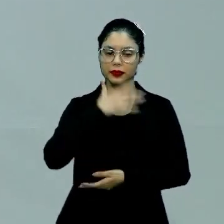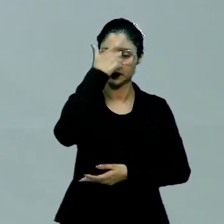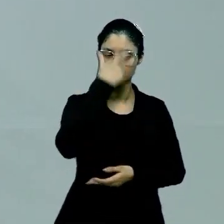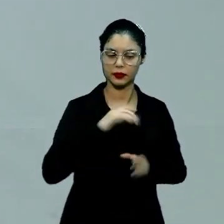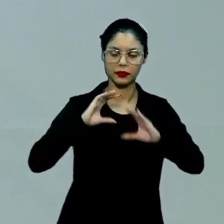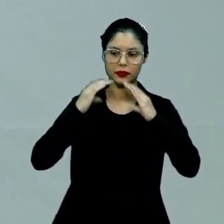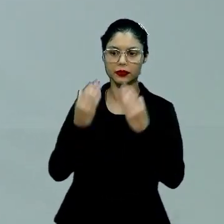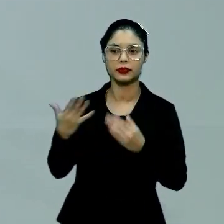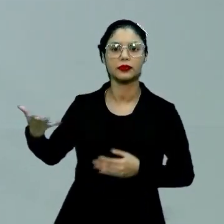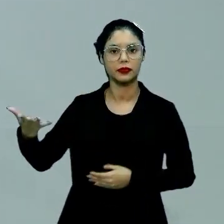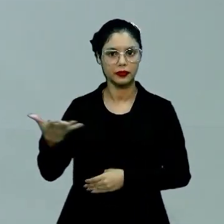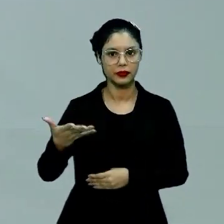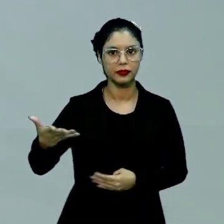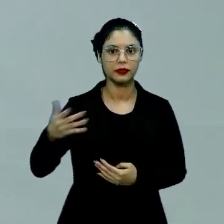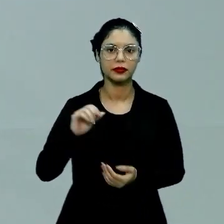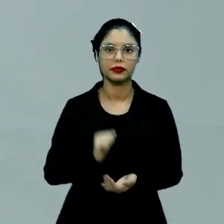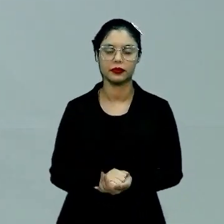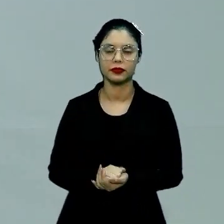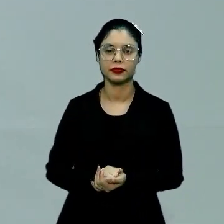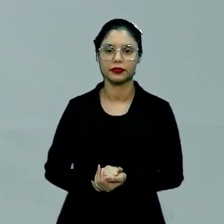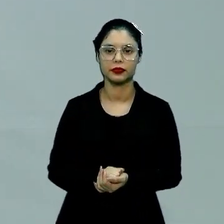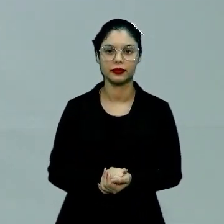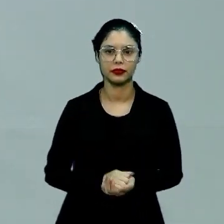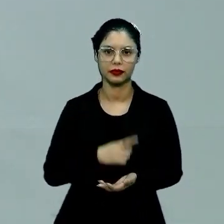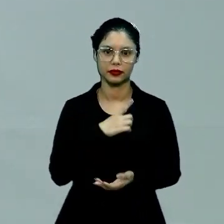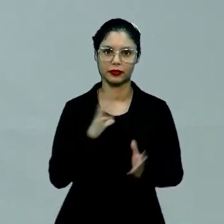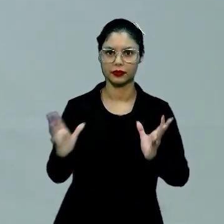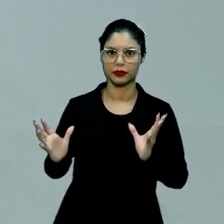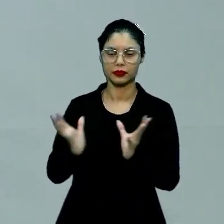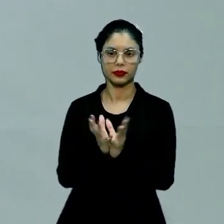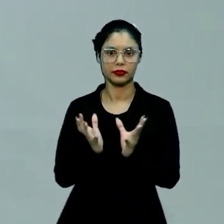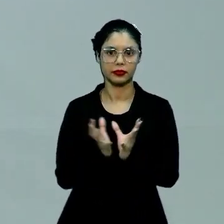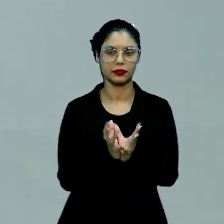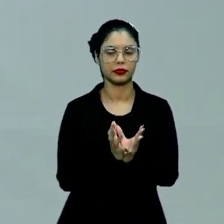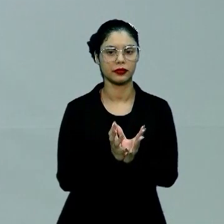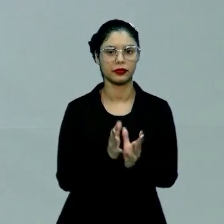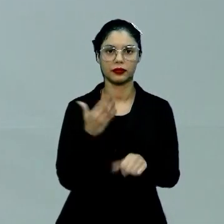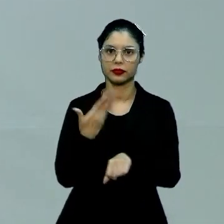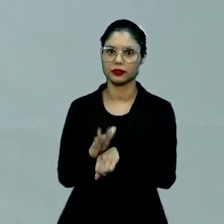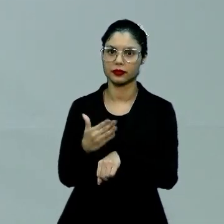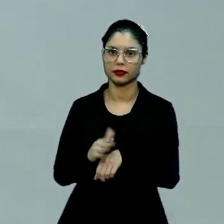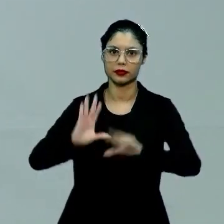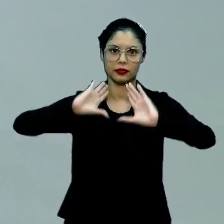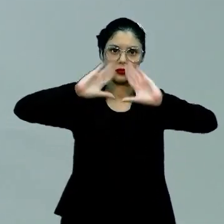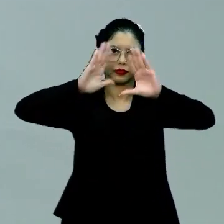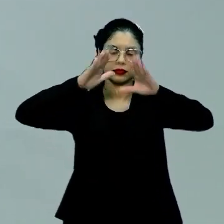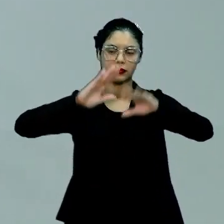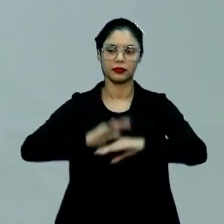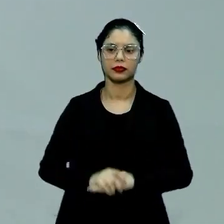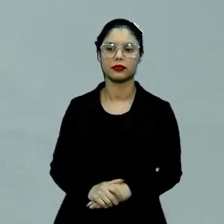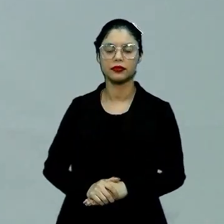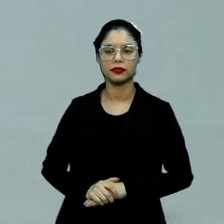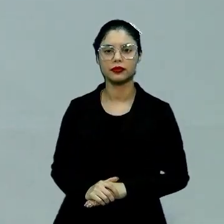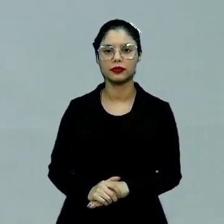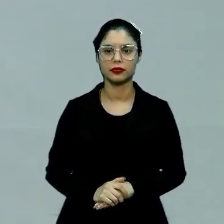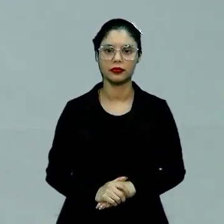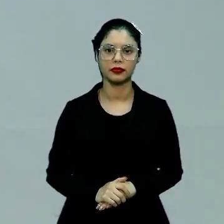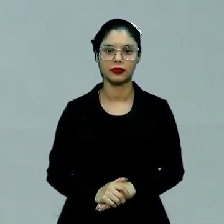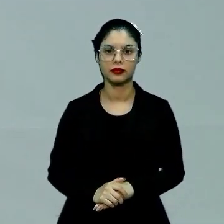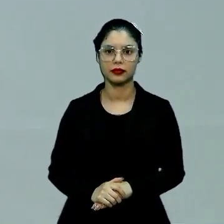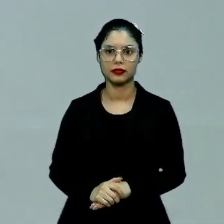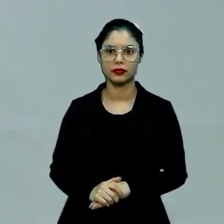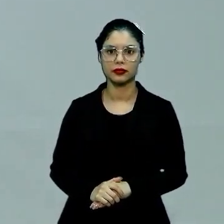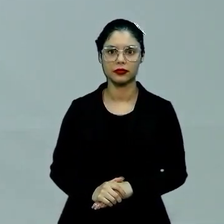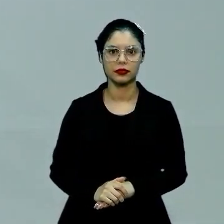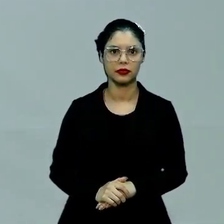com base nas relações. Eu tenho um grupo de amigos que pratica vôleibol, eu tenho um grupo de amigos que